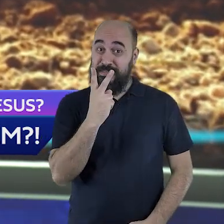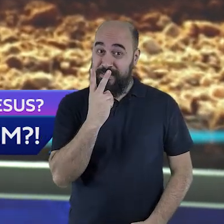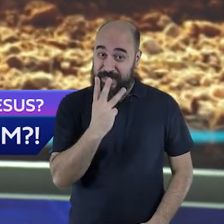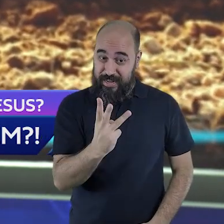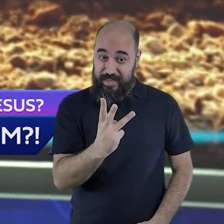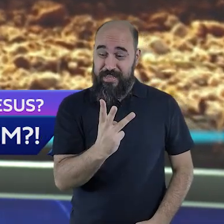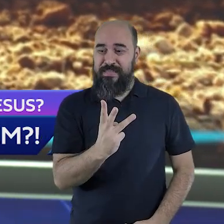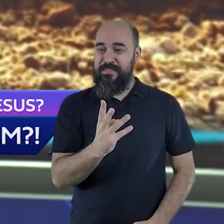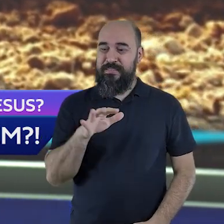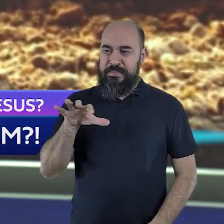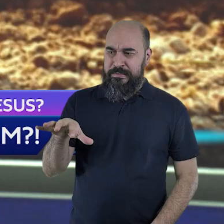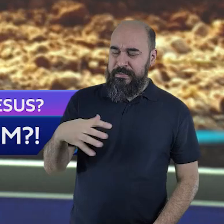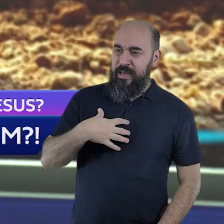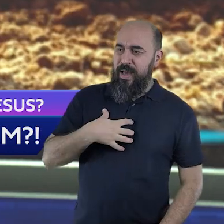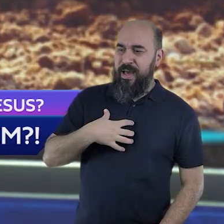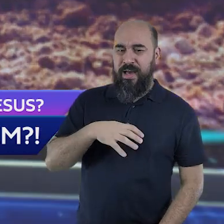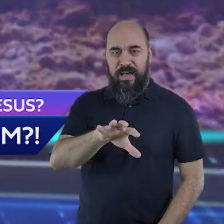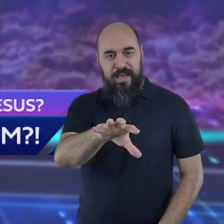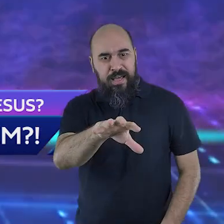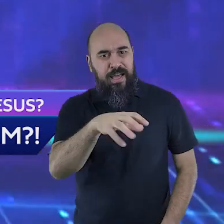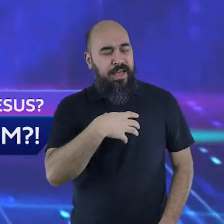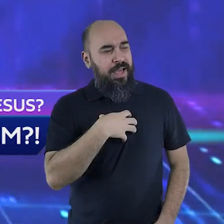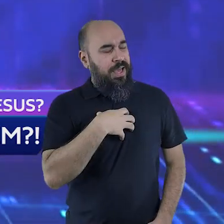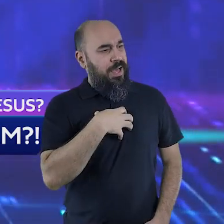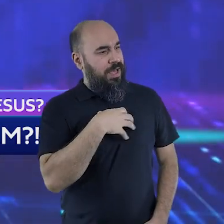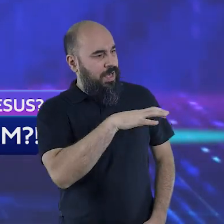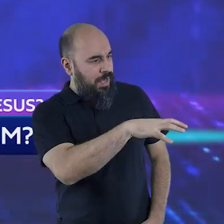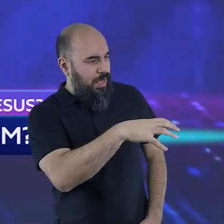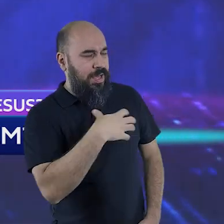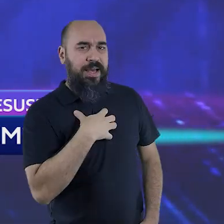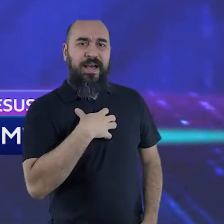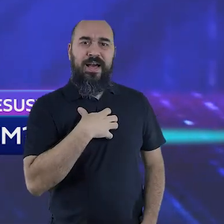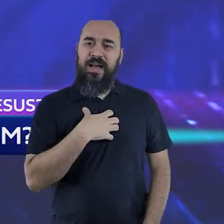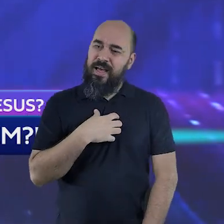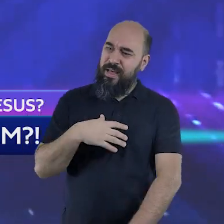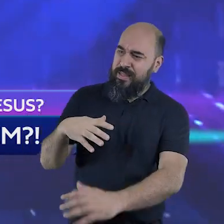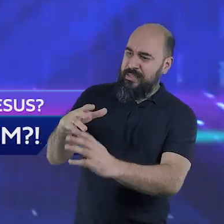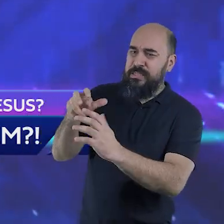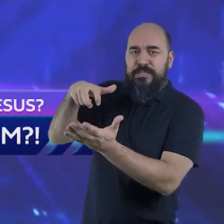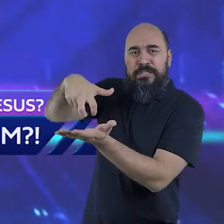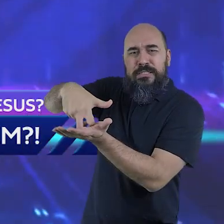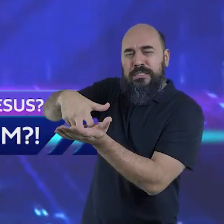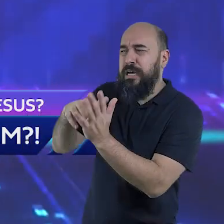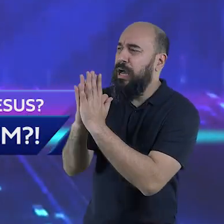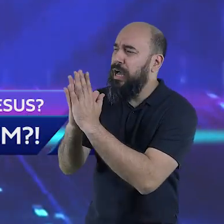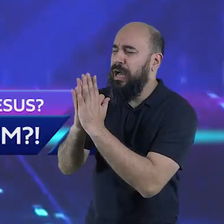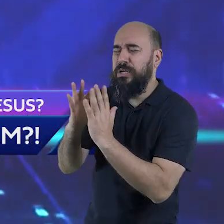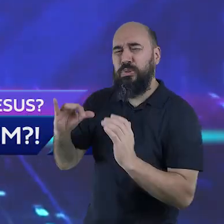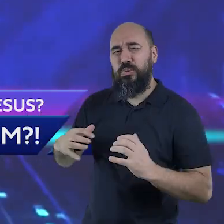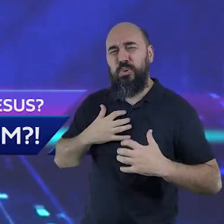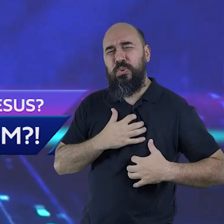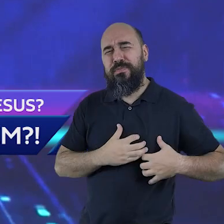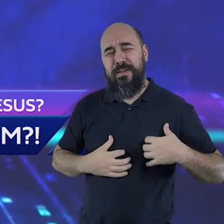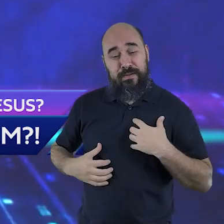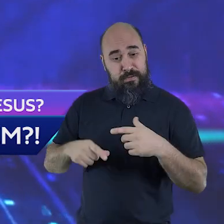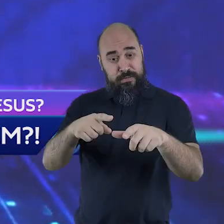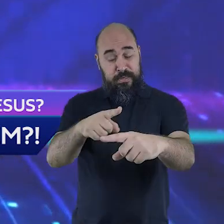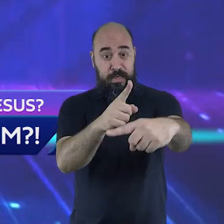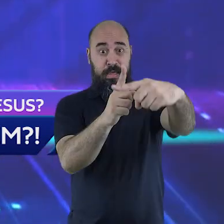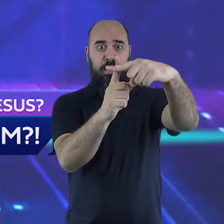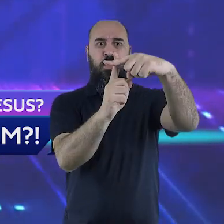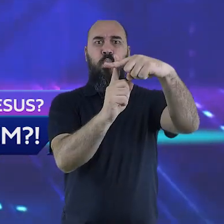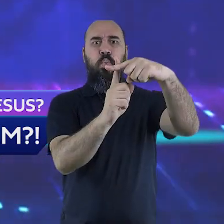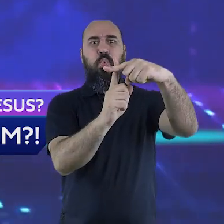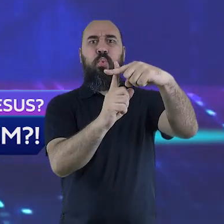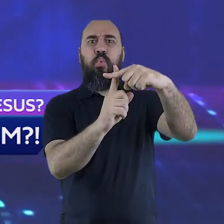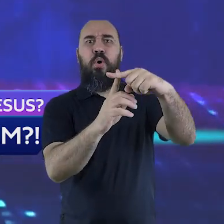e é o Cristo da tumba vazia esse é o Jesus que prometeu voltar e está prestes